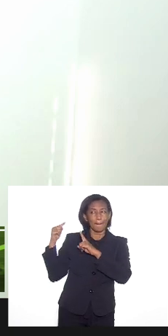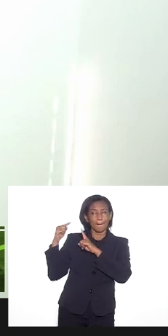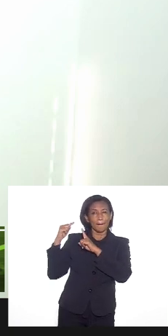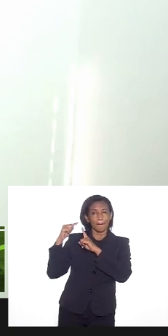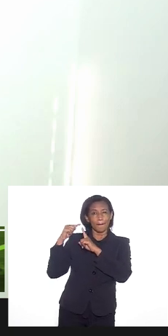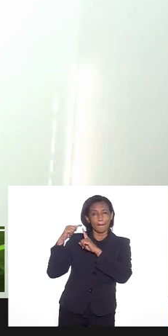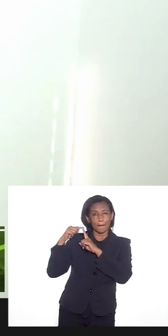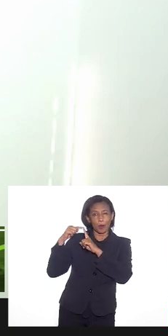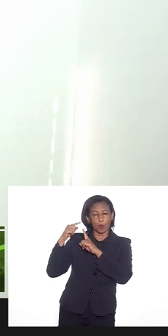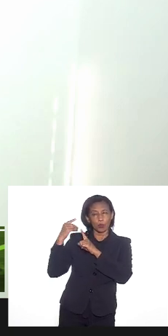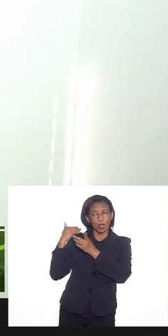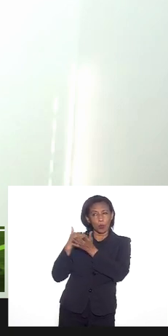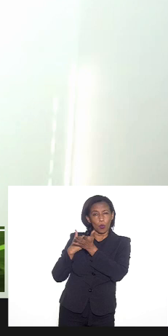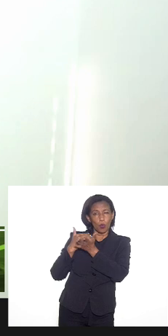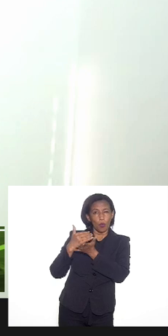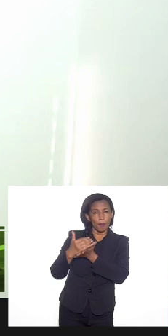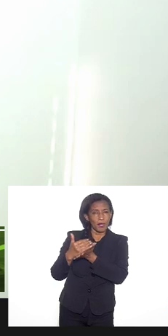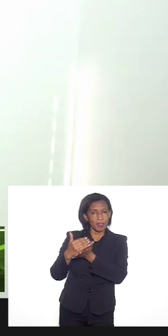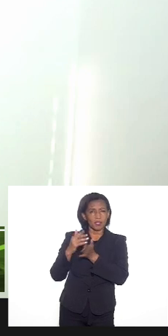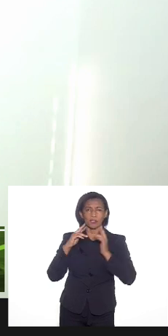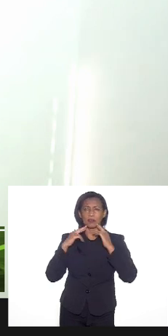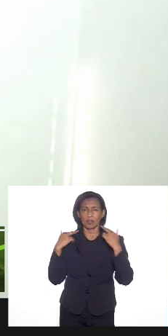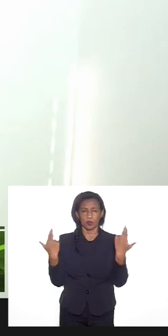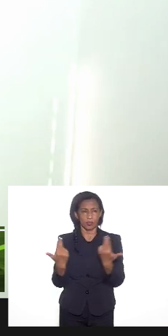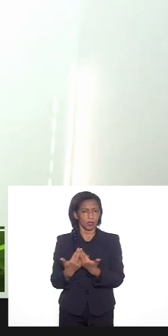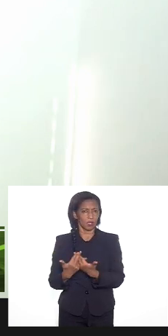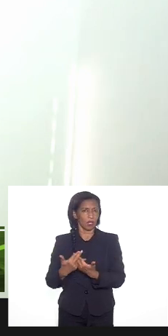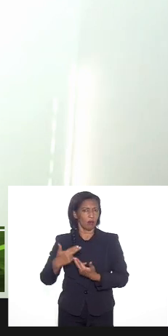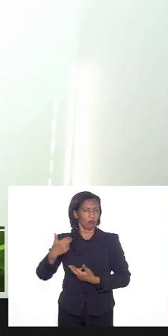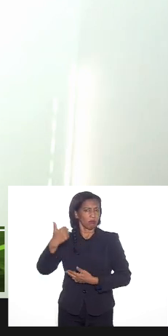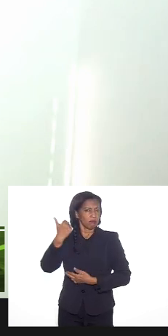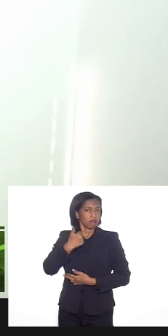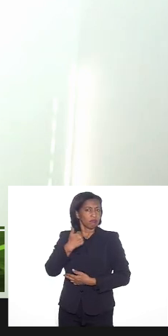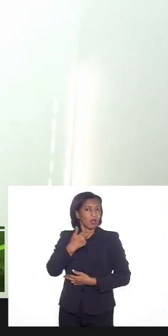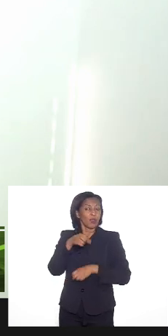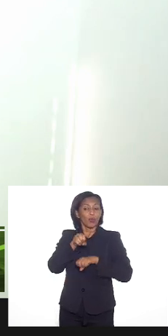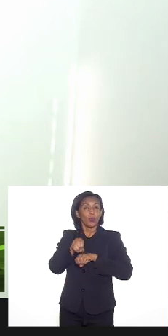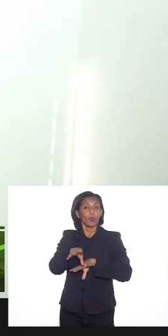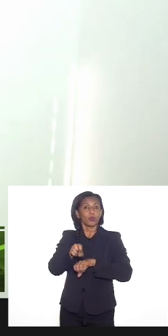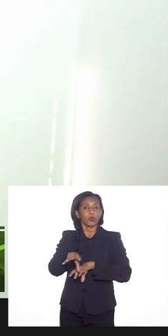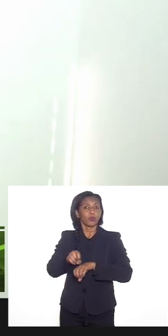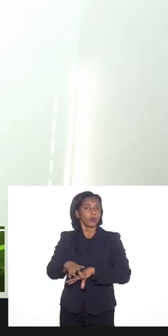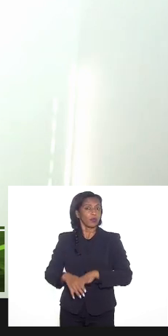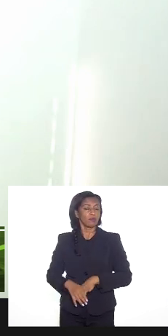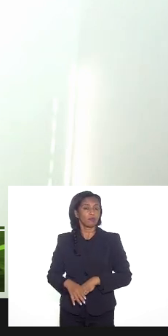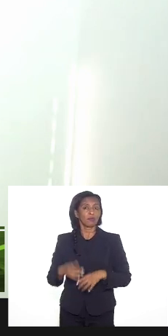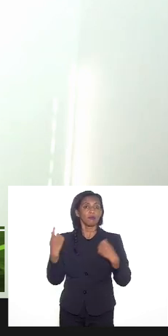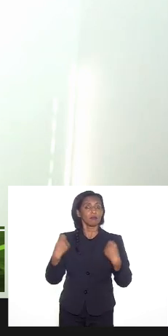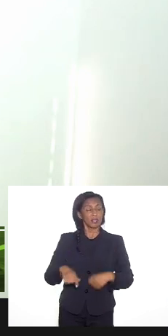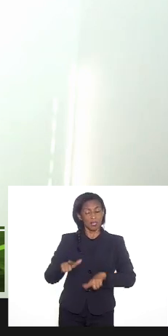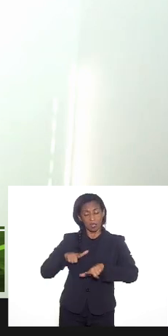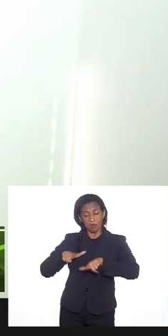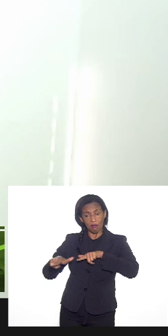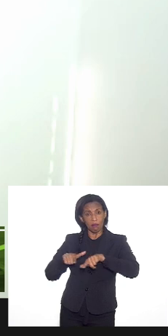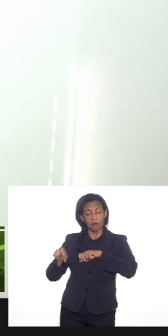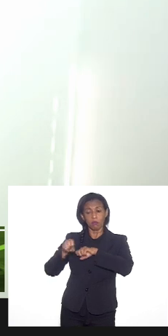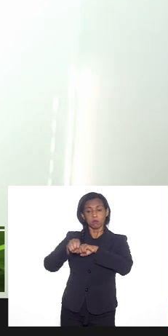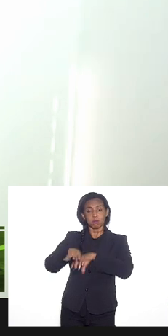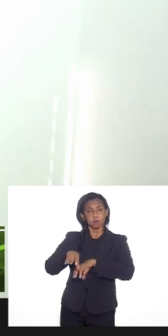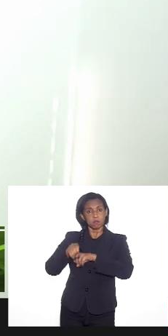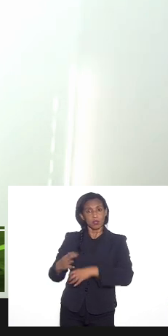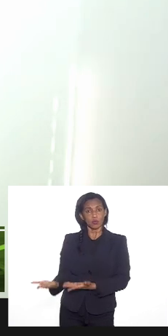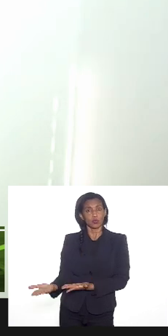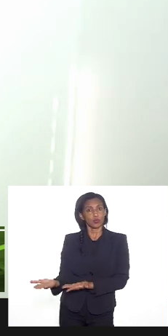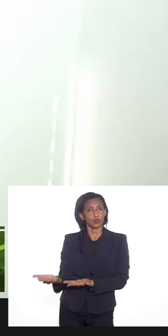no início da CPI nas primeiras oitivas é a questão da educação a gente precisa trabalhar a educação dos nossos